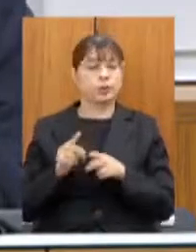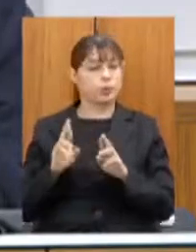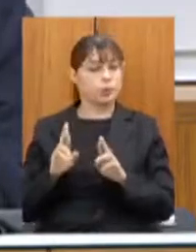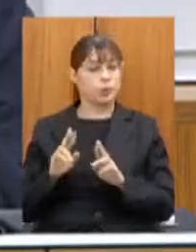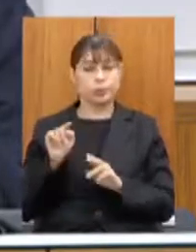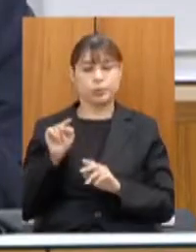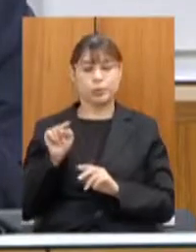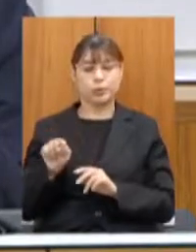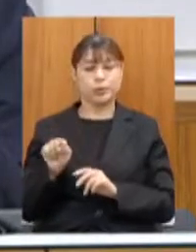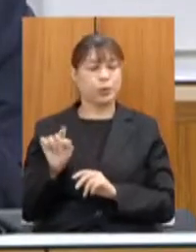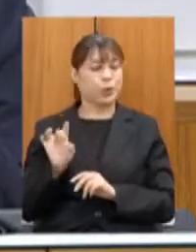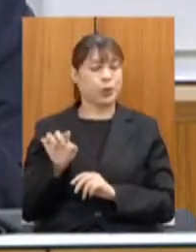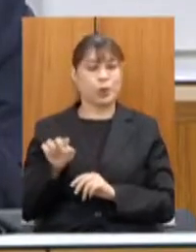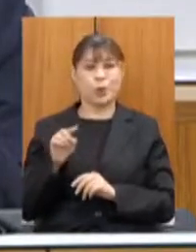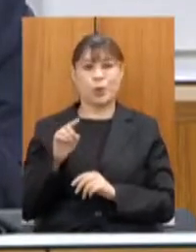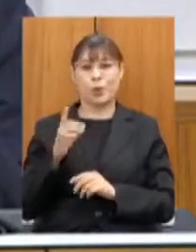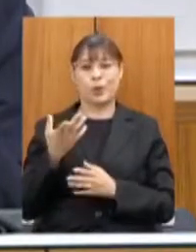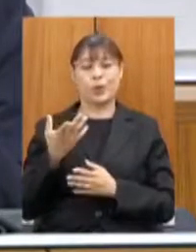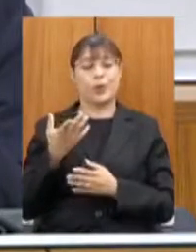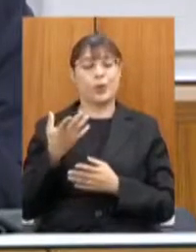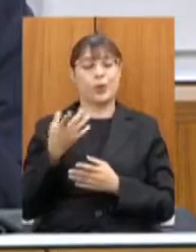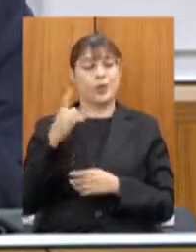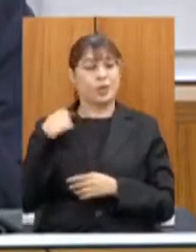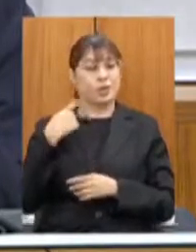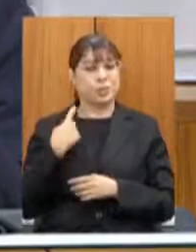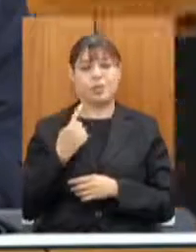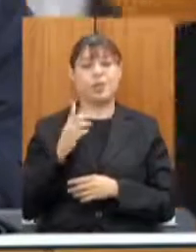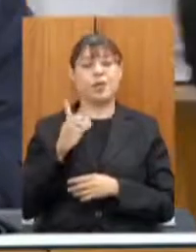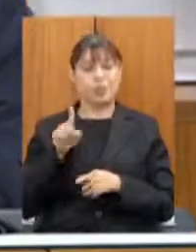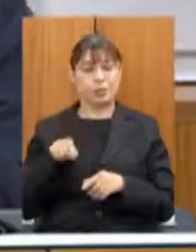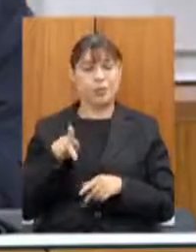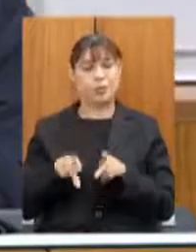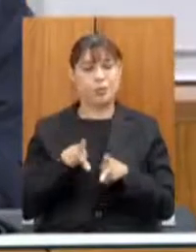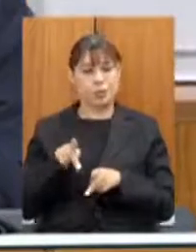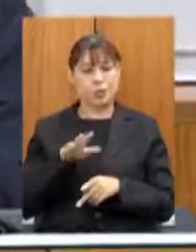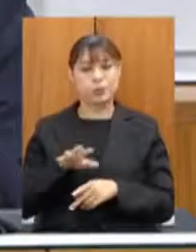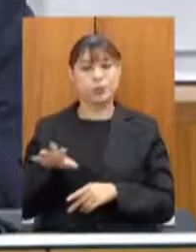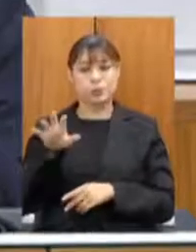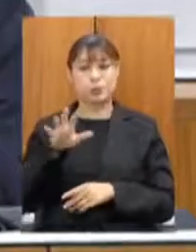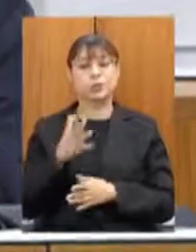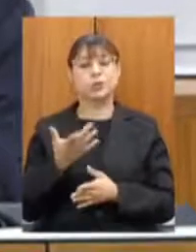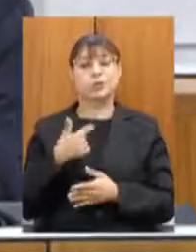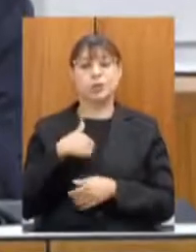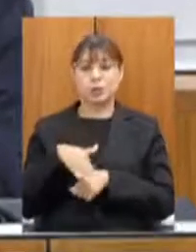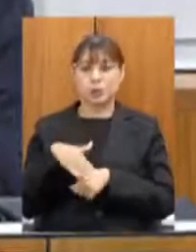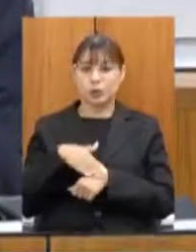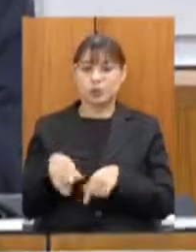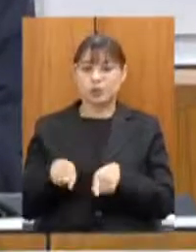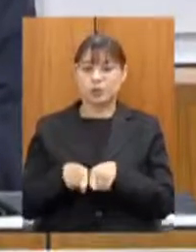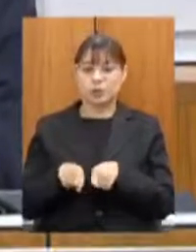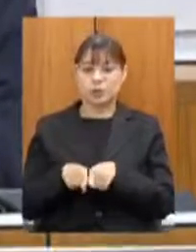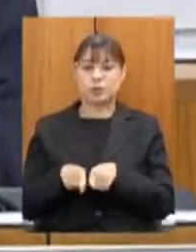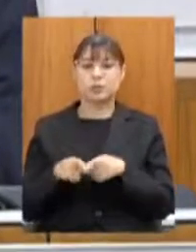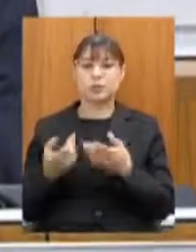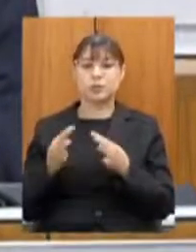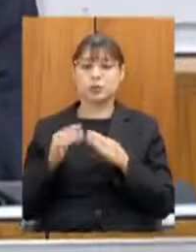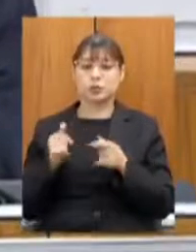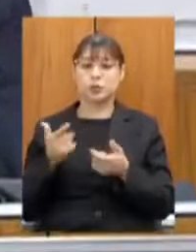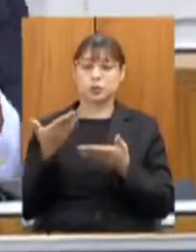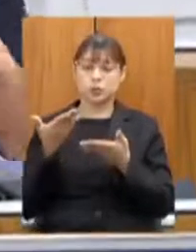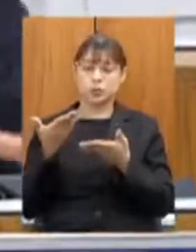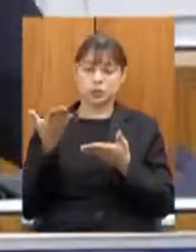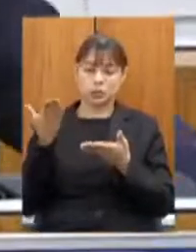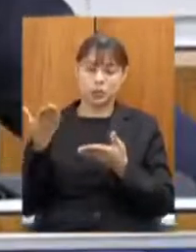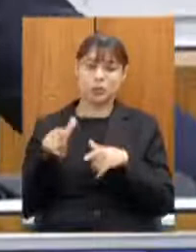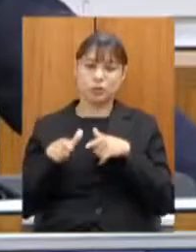demanda de toda a população local eu tenho conversado inclusive com a imprensa local a respeito se seria